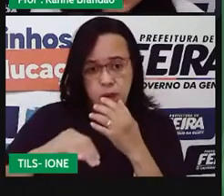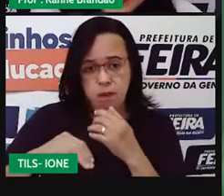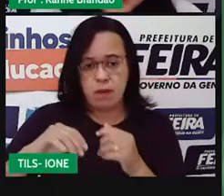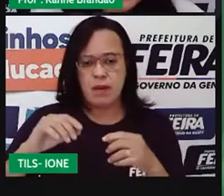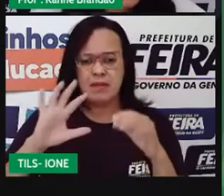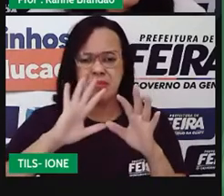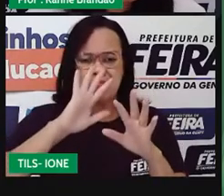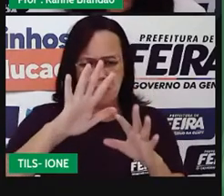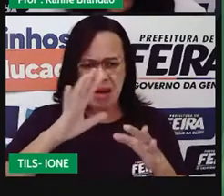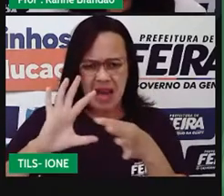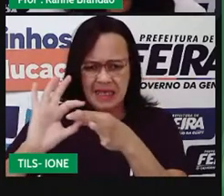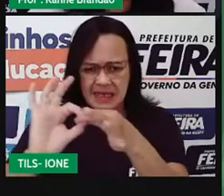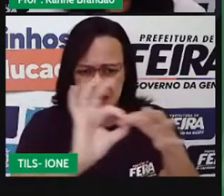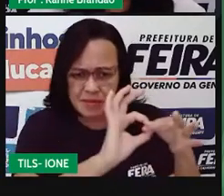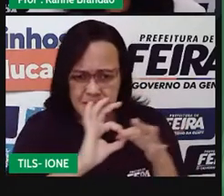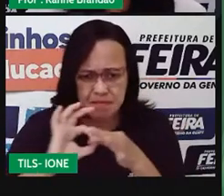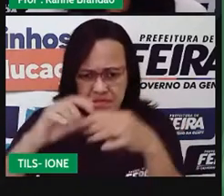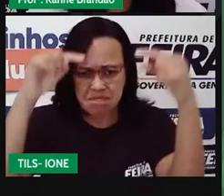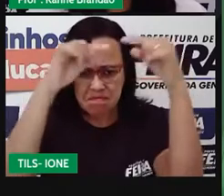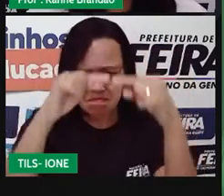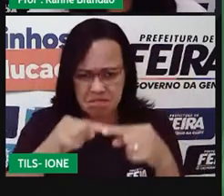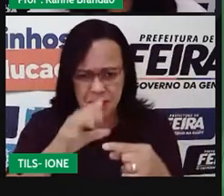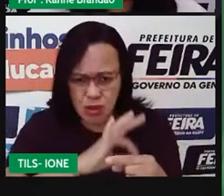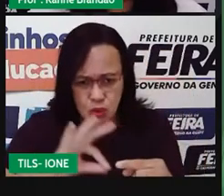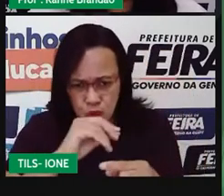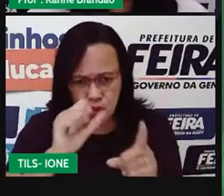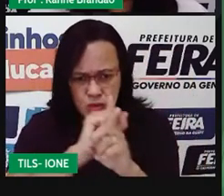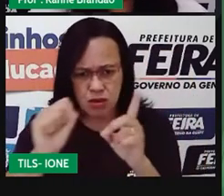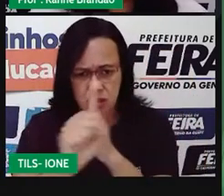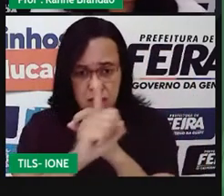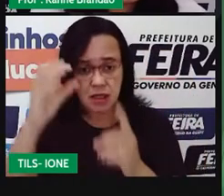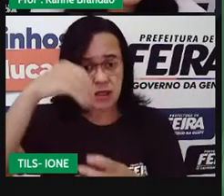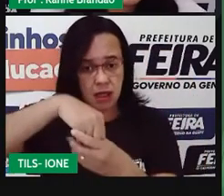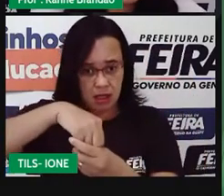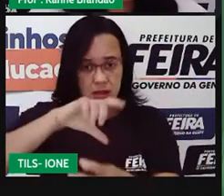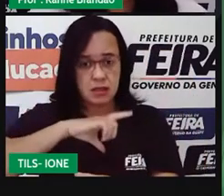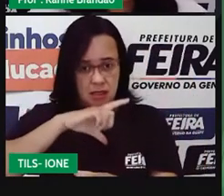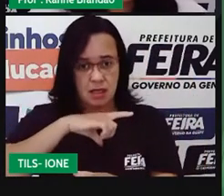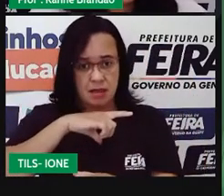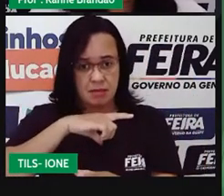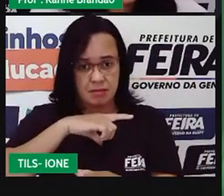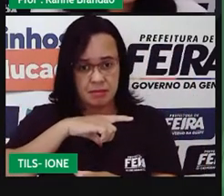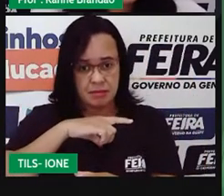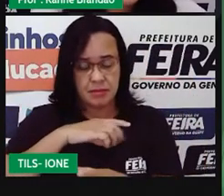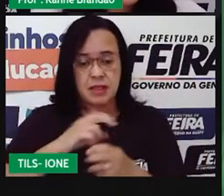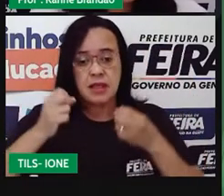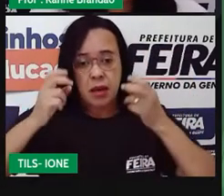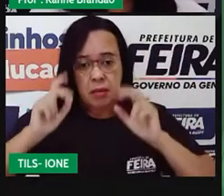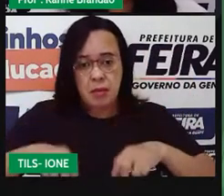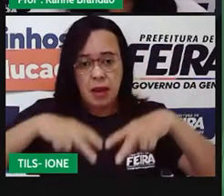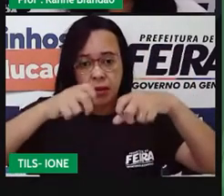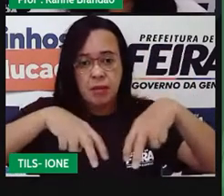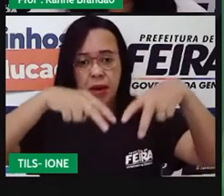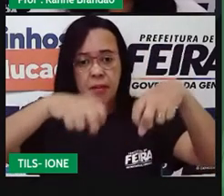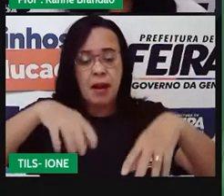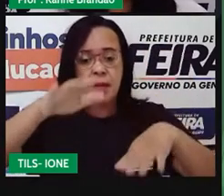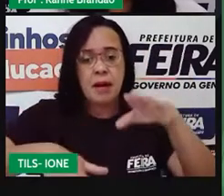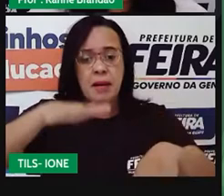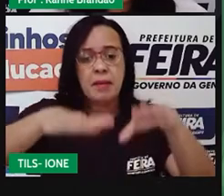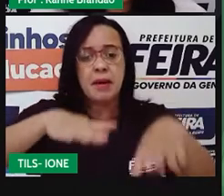harmônica na nossa sociedade, não é? Ela não vem caminhando a passos de